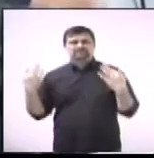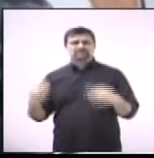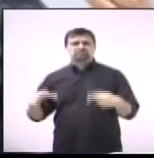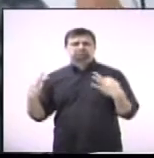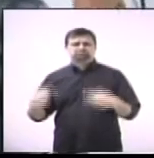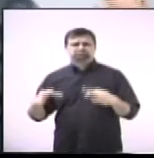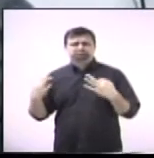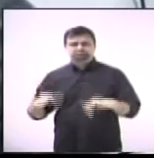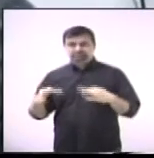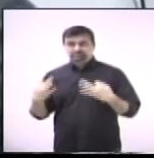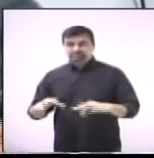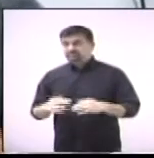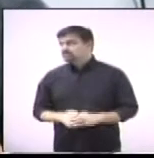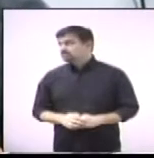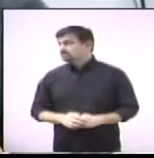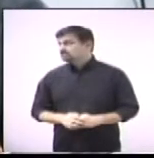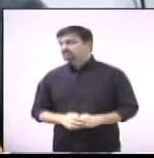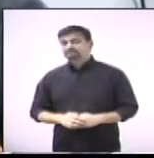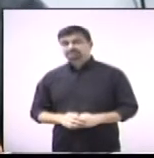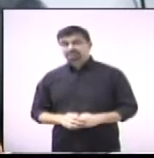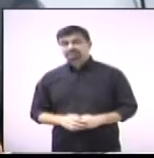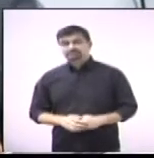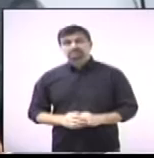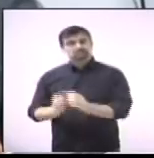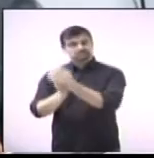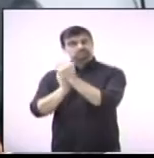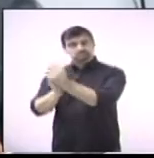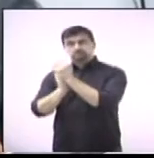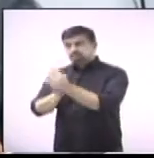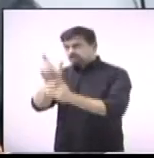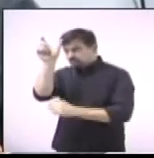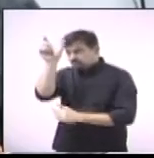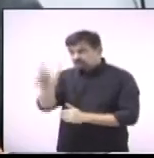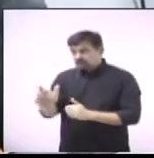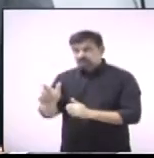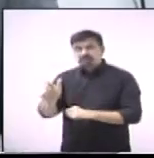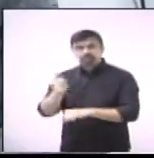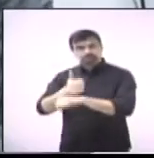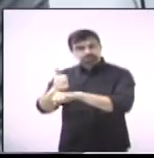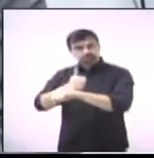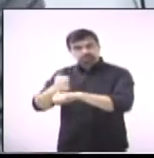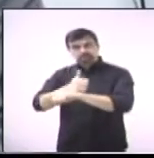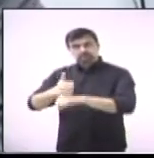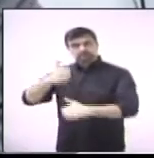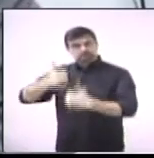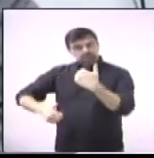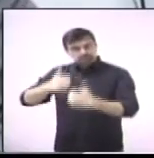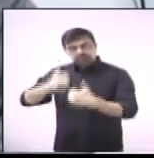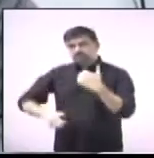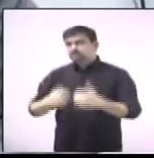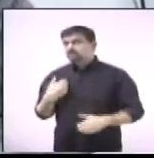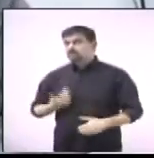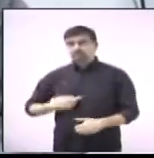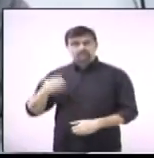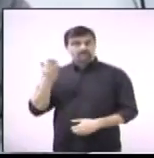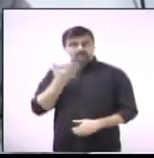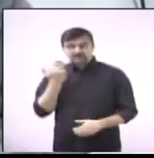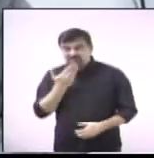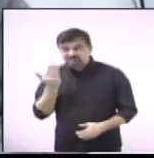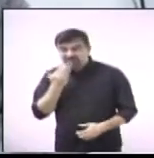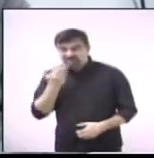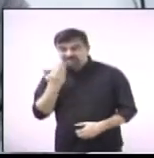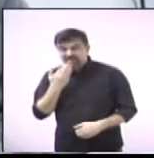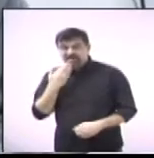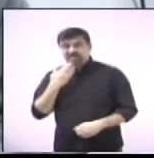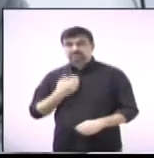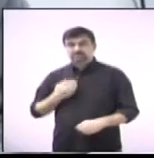tudo. Então, mais ainda, eu parabenizo vocês, atletas de alto rendimento. Não é fácil ser atleta de jiu